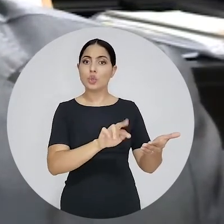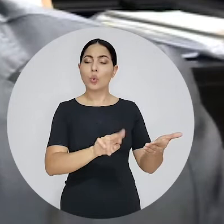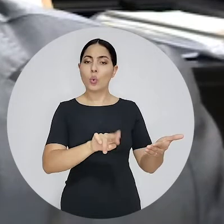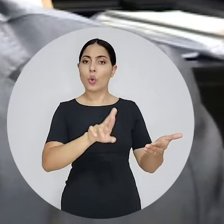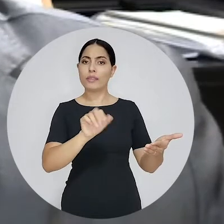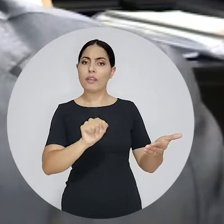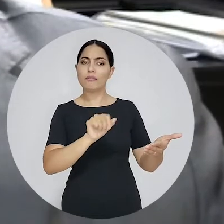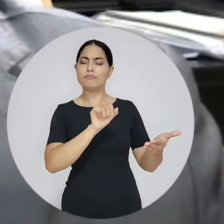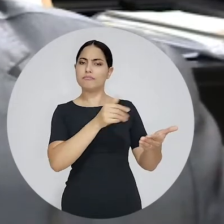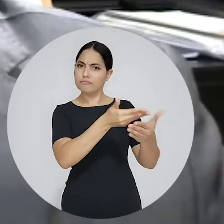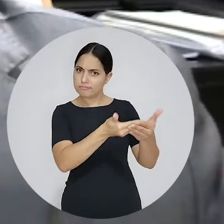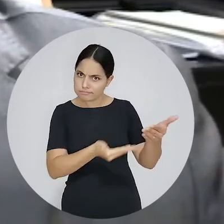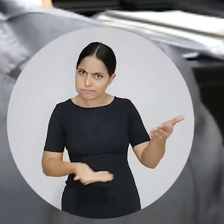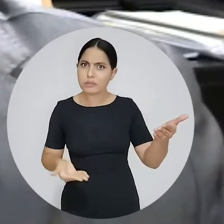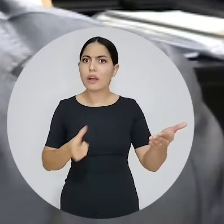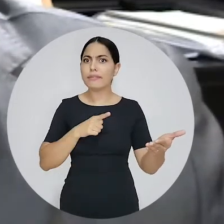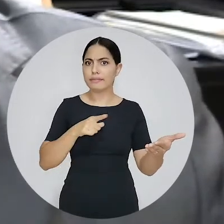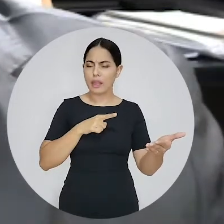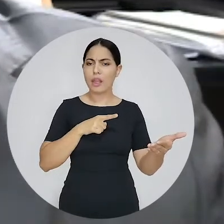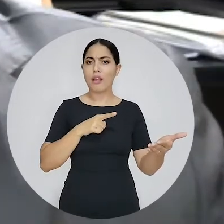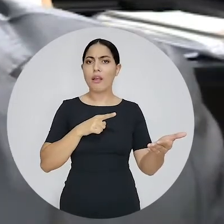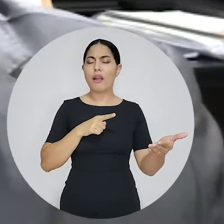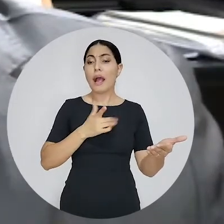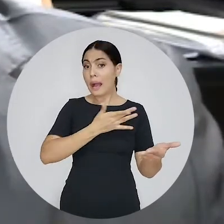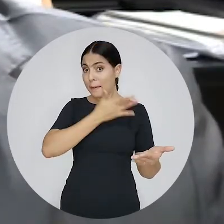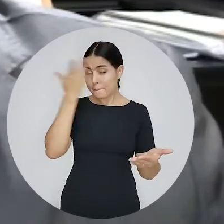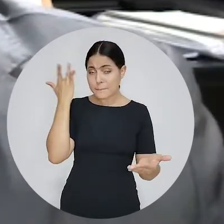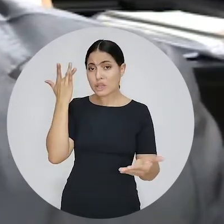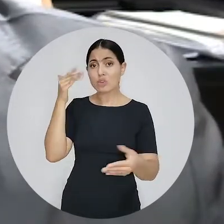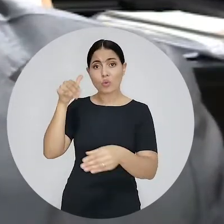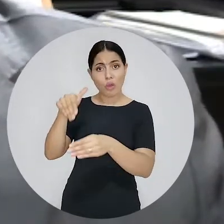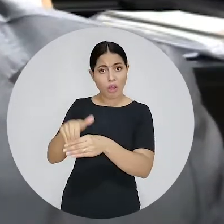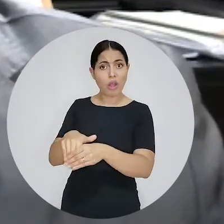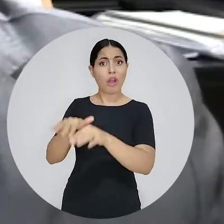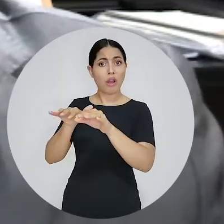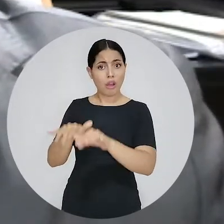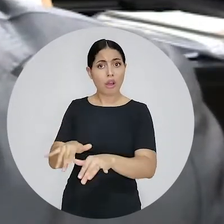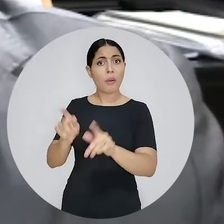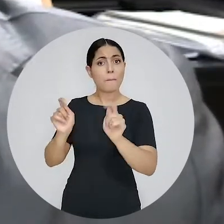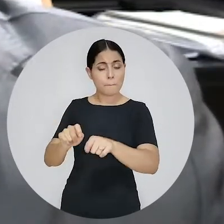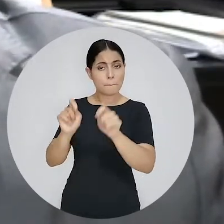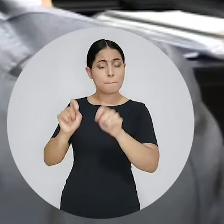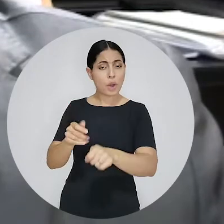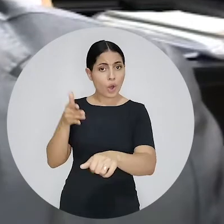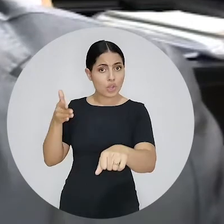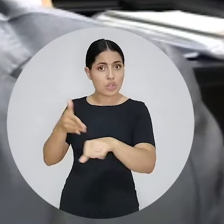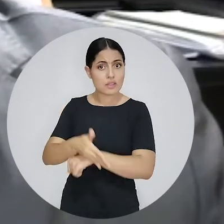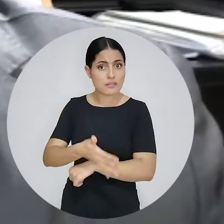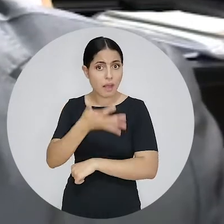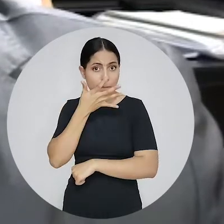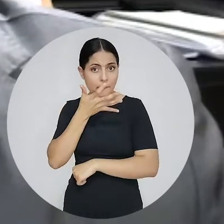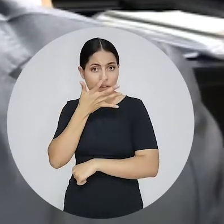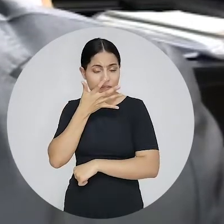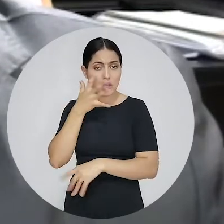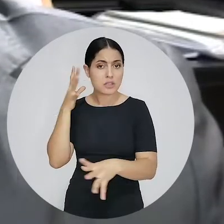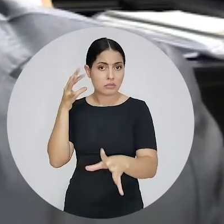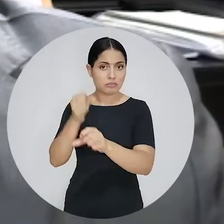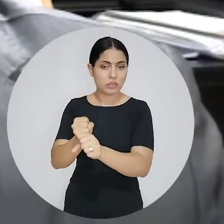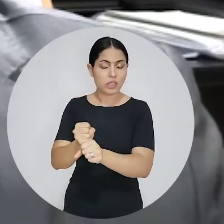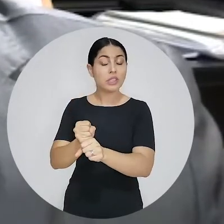votação, onde cada eleitor pode verificar se seu voto foi ali computado. Então, o nosso sistema é altamente